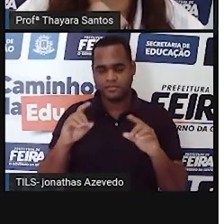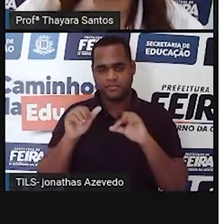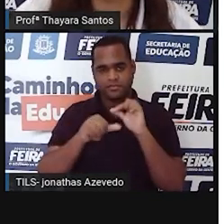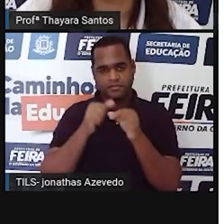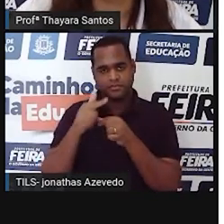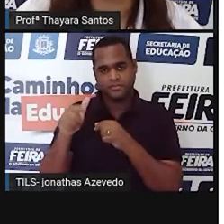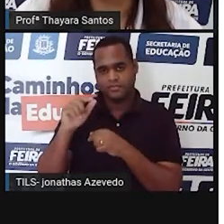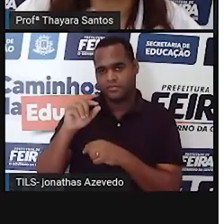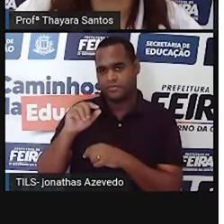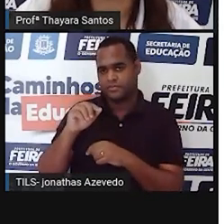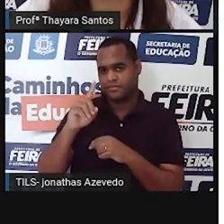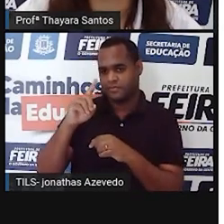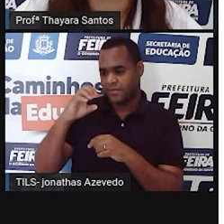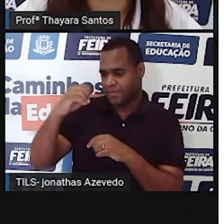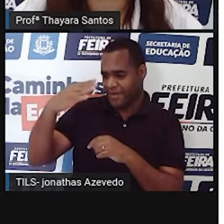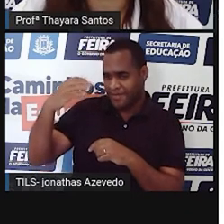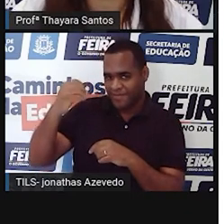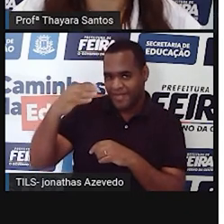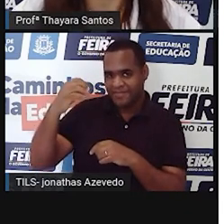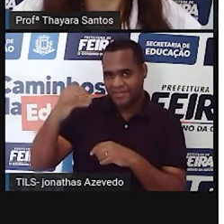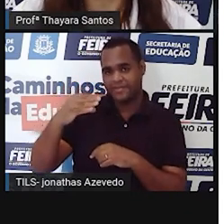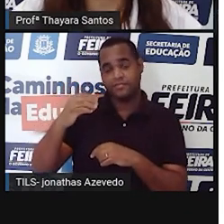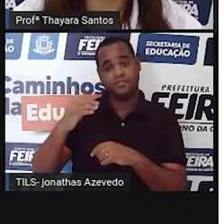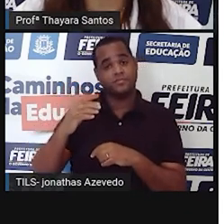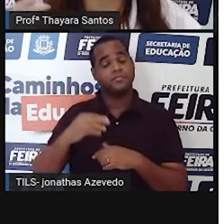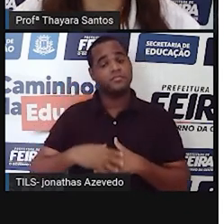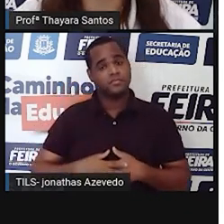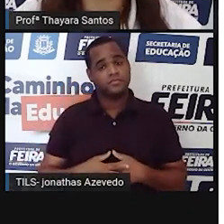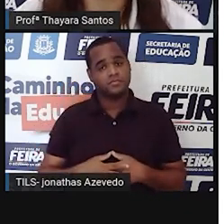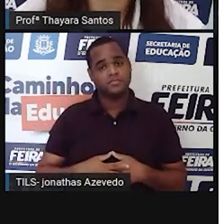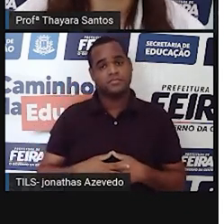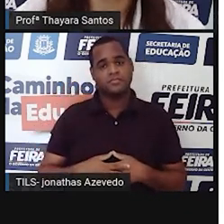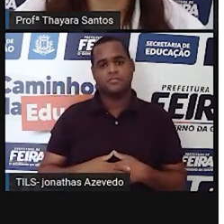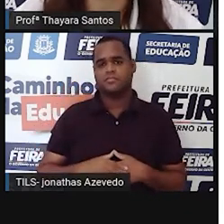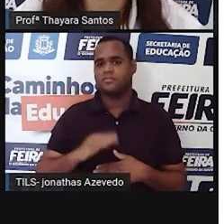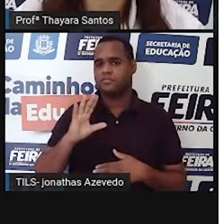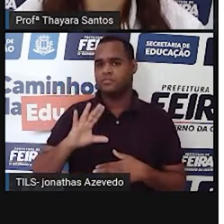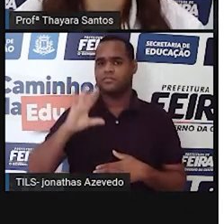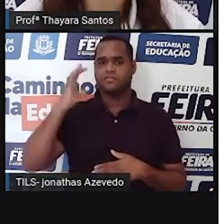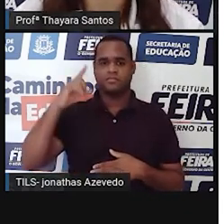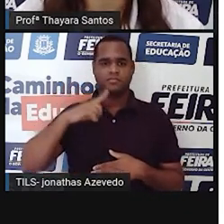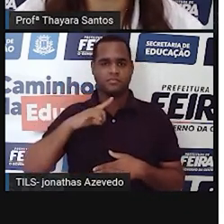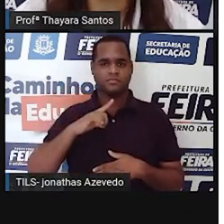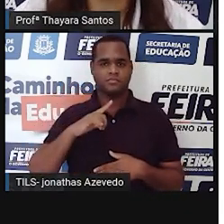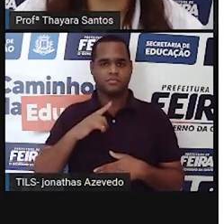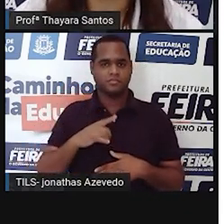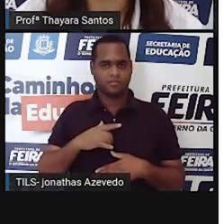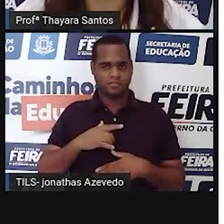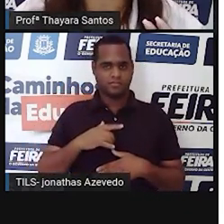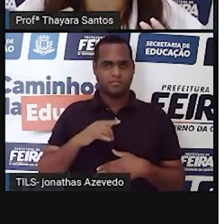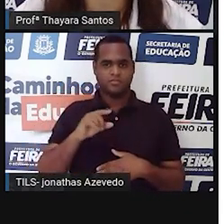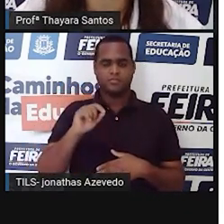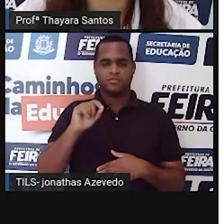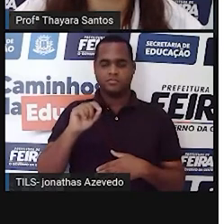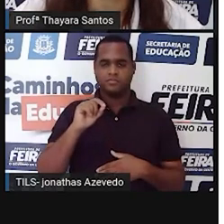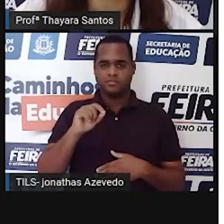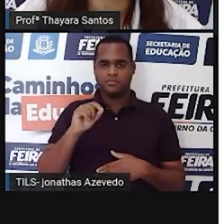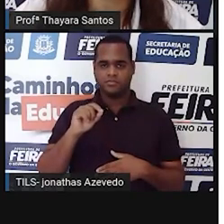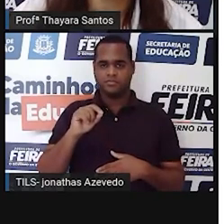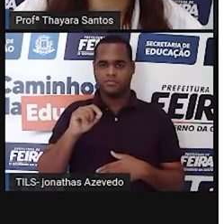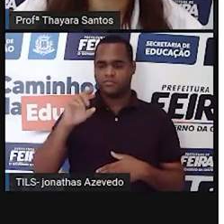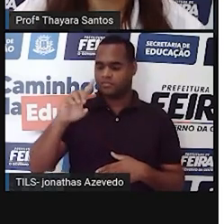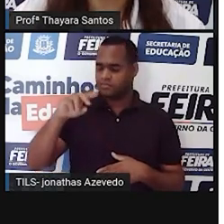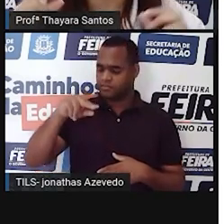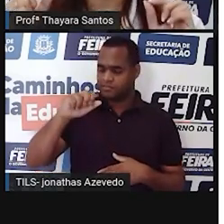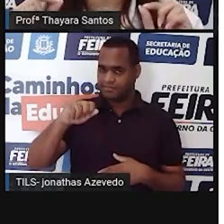raios-x, né? Do raio-x. E, meio que sem querer, ela acabou descobrindo a estrutura do